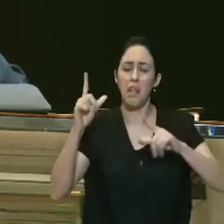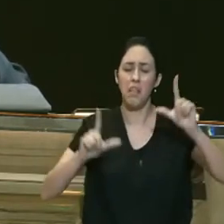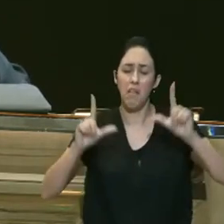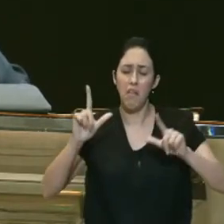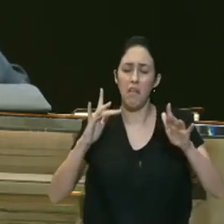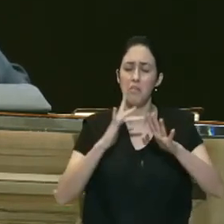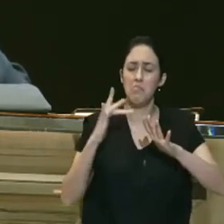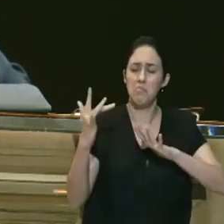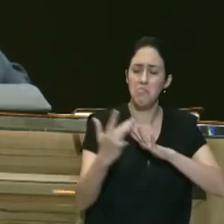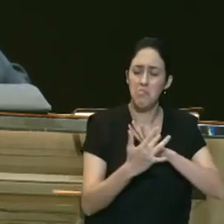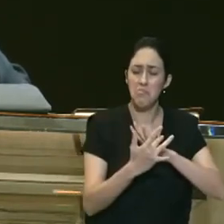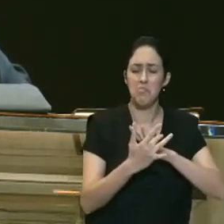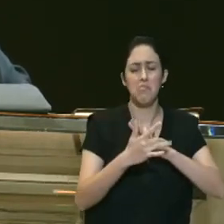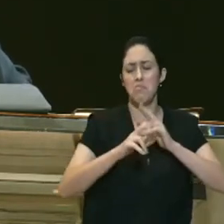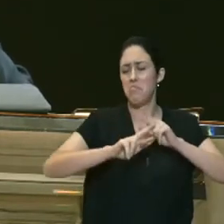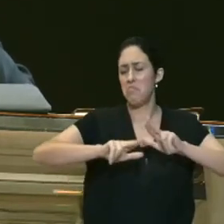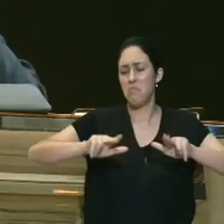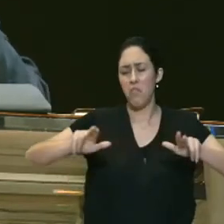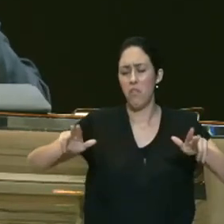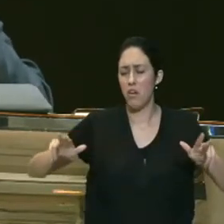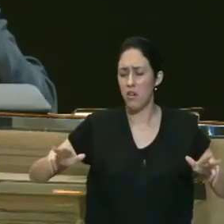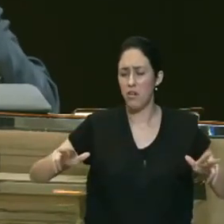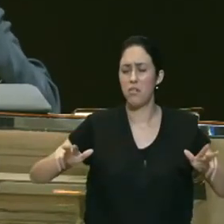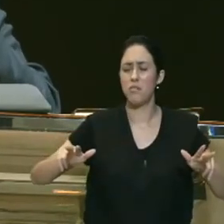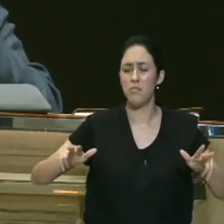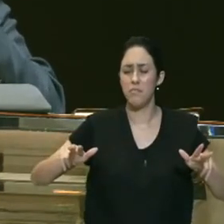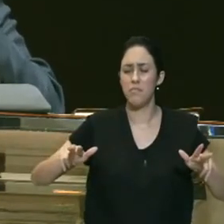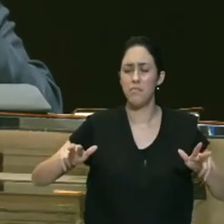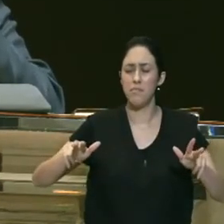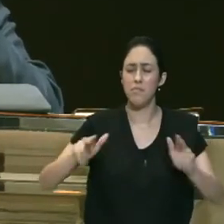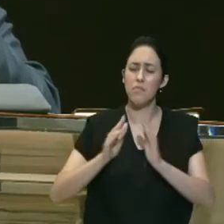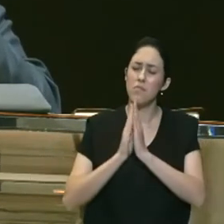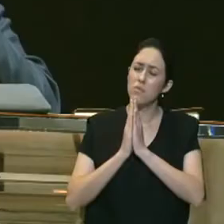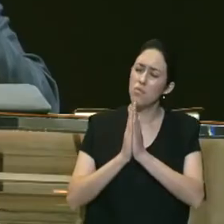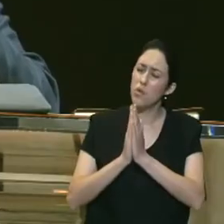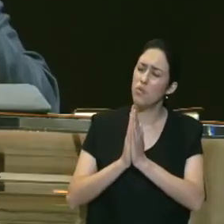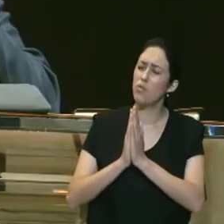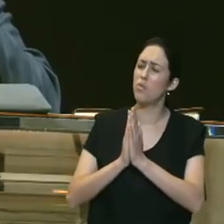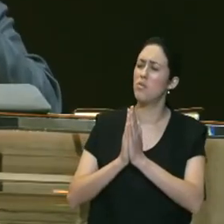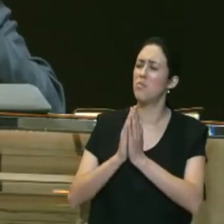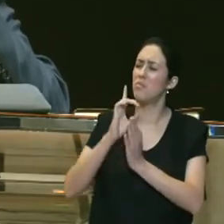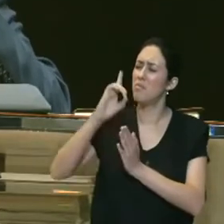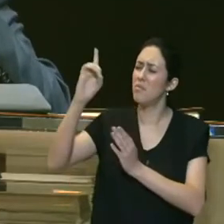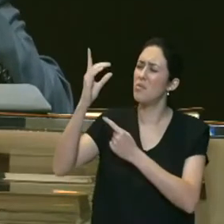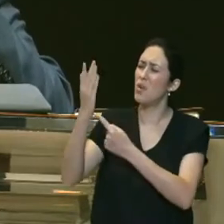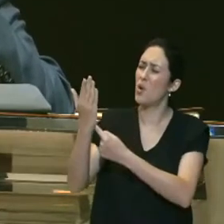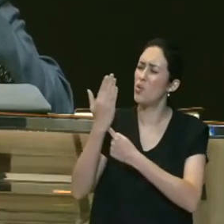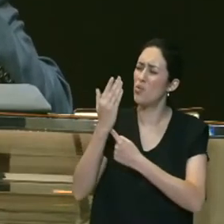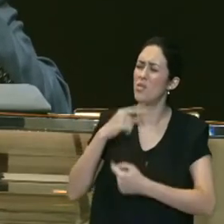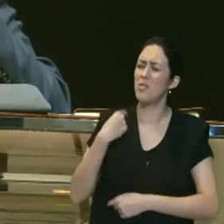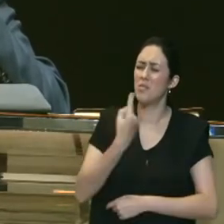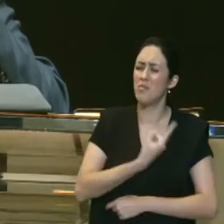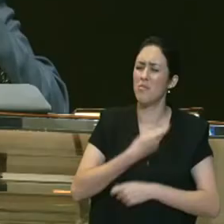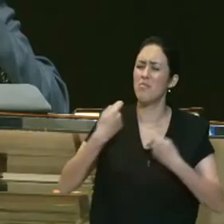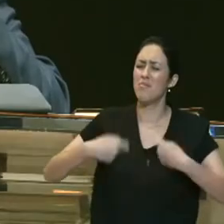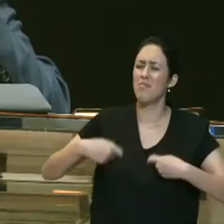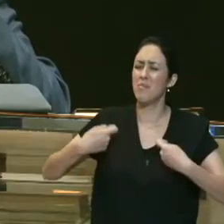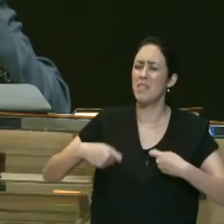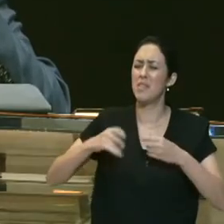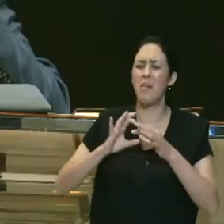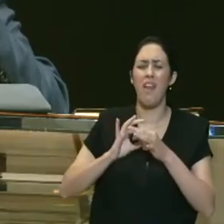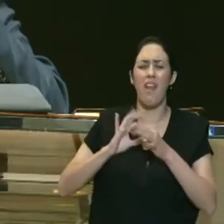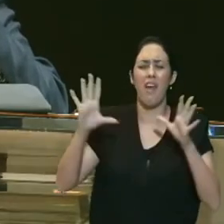e que nós possamos a Deus deixar o Senhor continuar a nos direcionar através do Teu Espírito